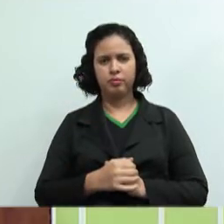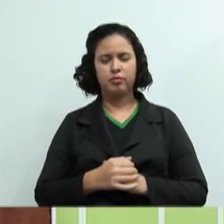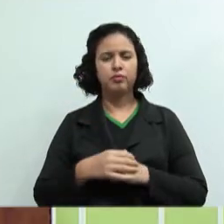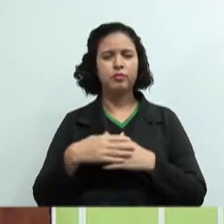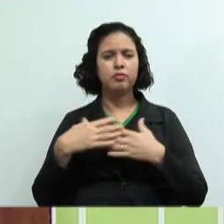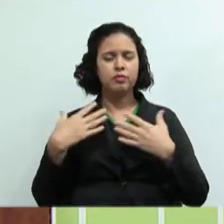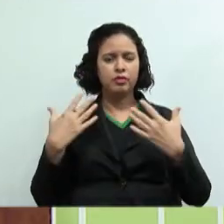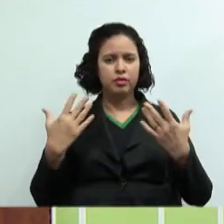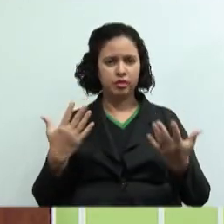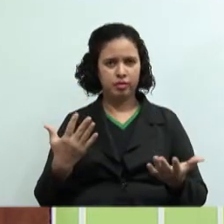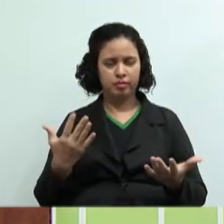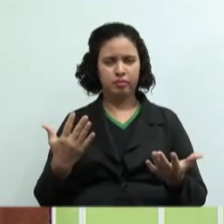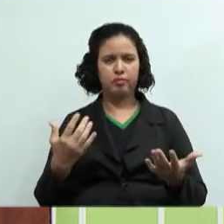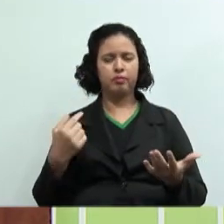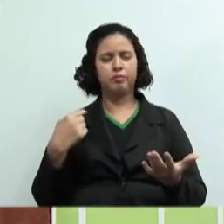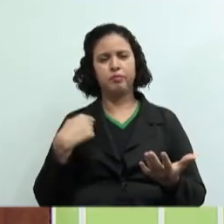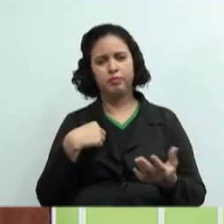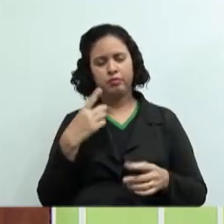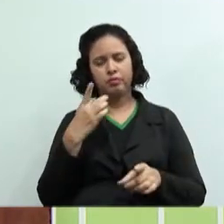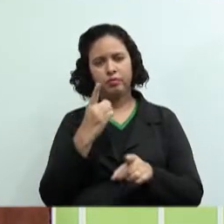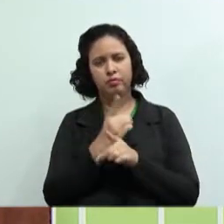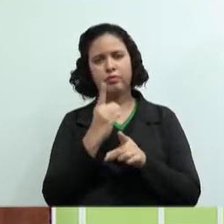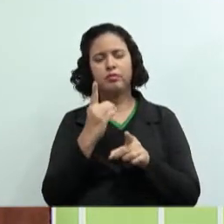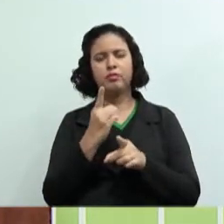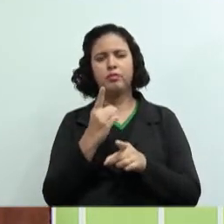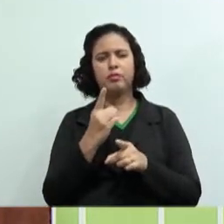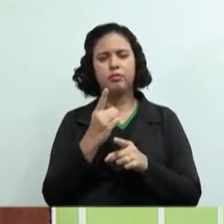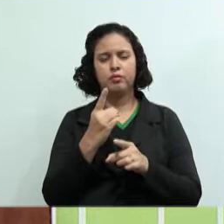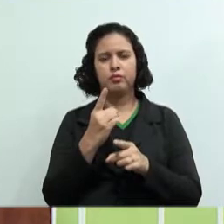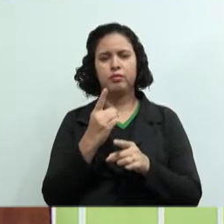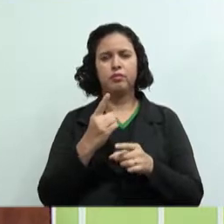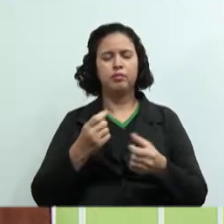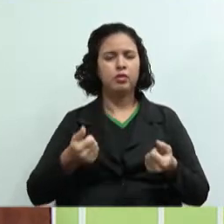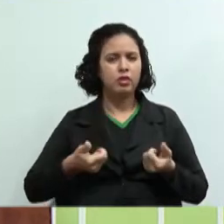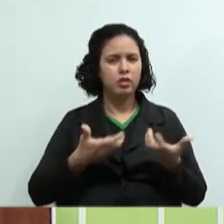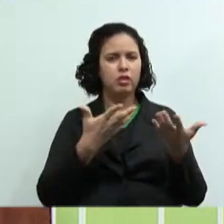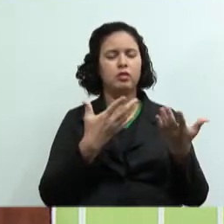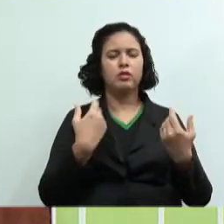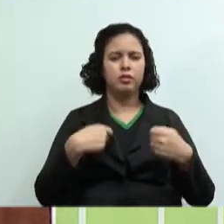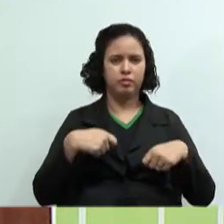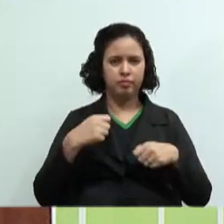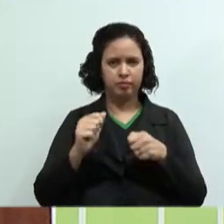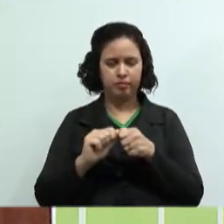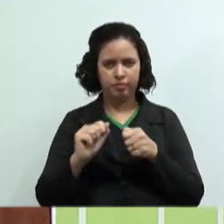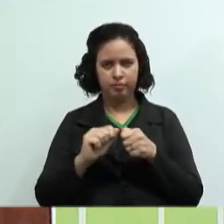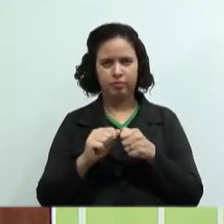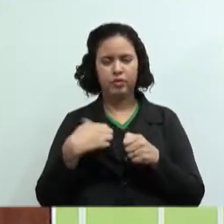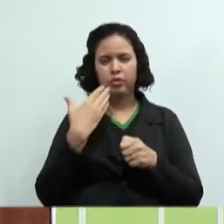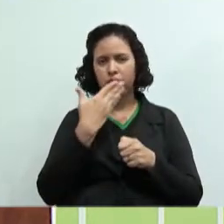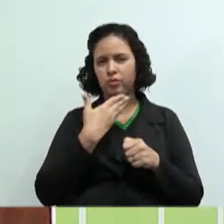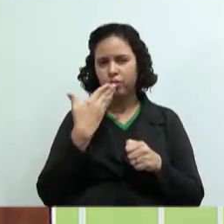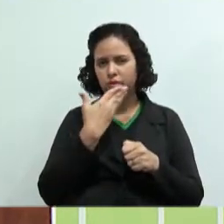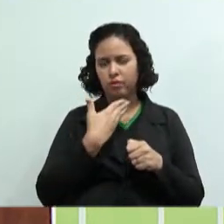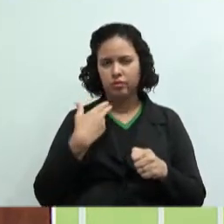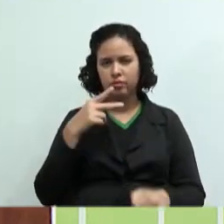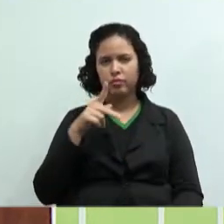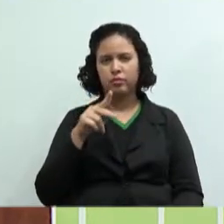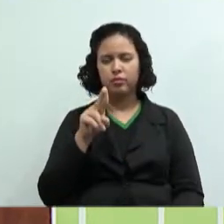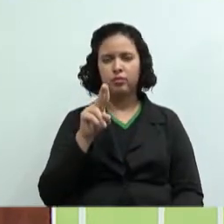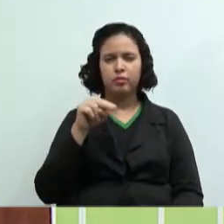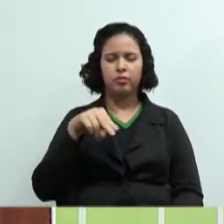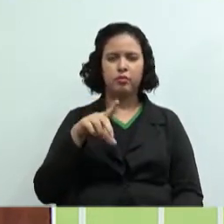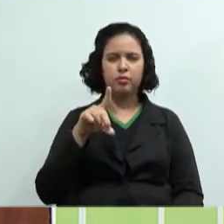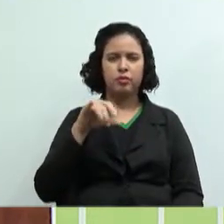identificar o gasto necessário para eu produzir o pudim de leite condensado, um pudim sem, ainda é fácil.